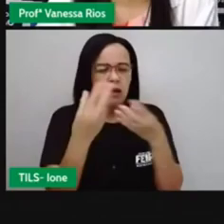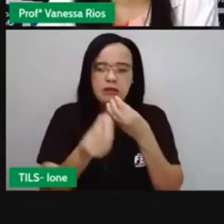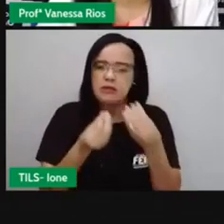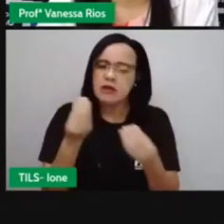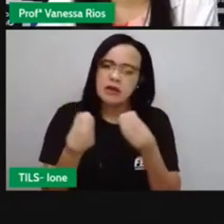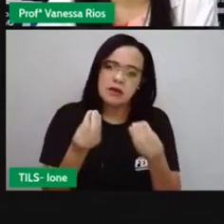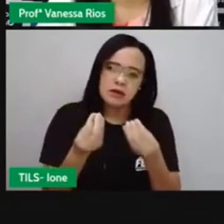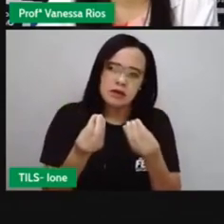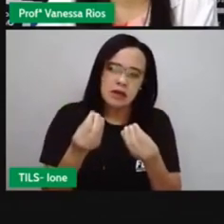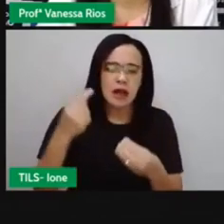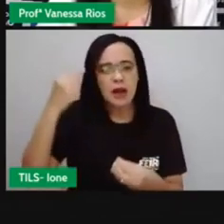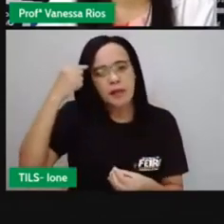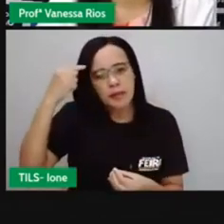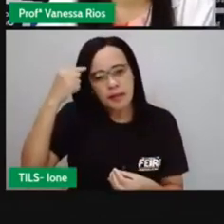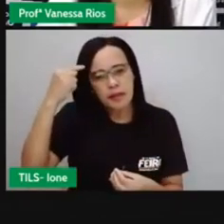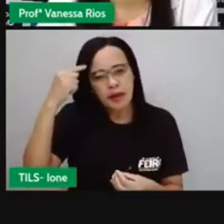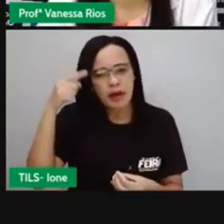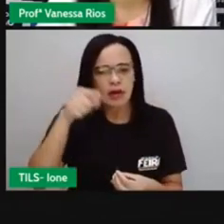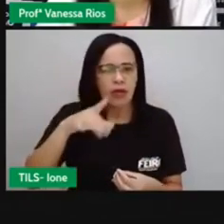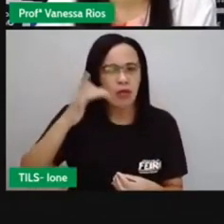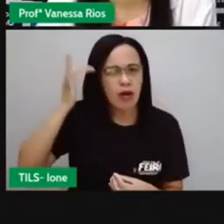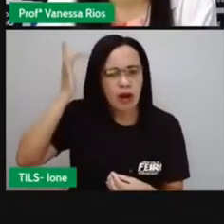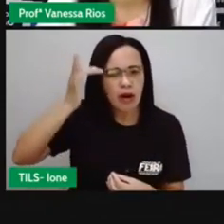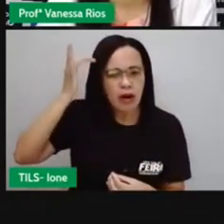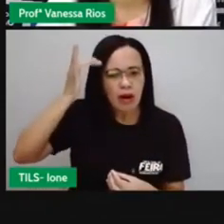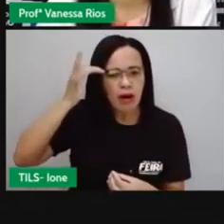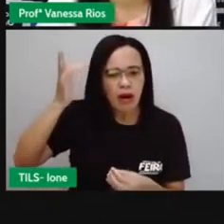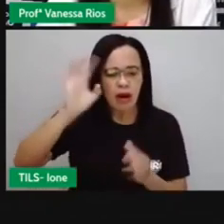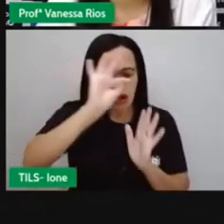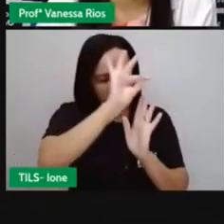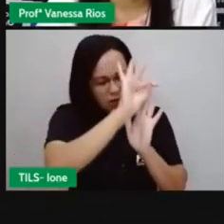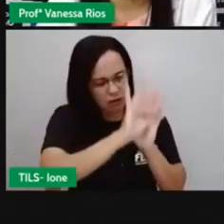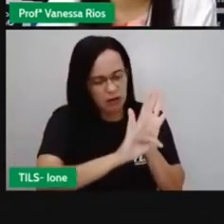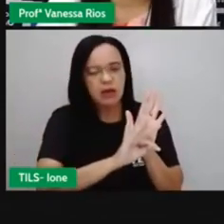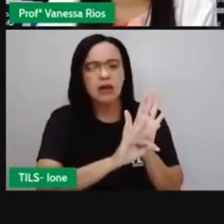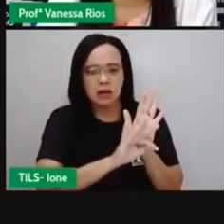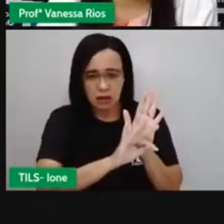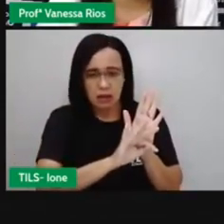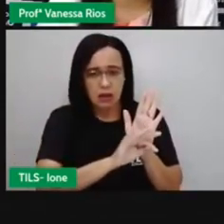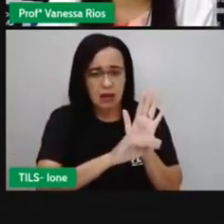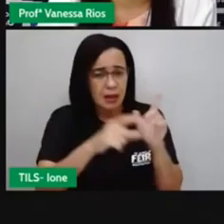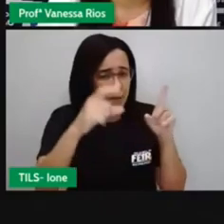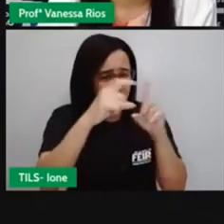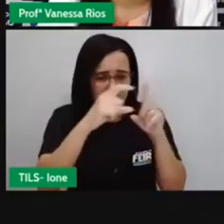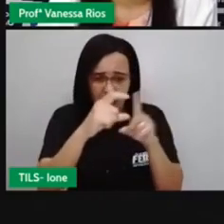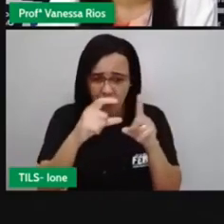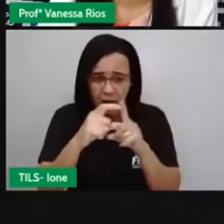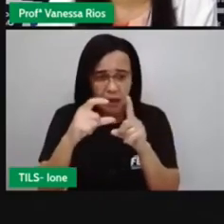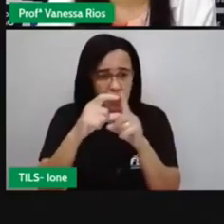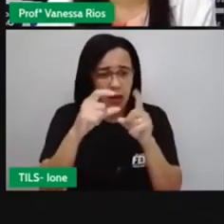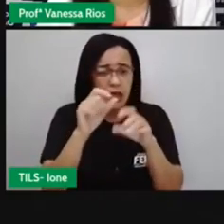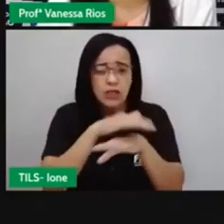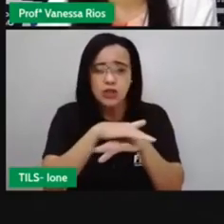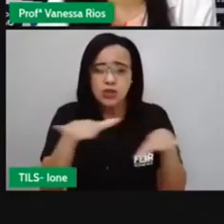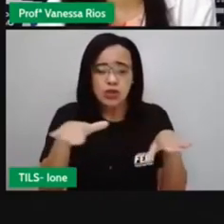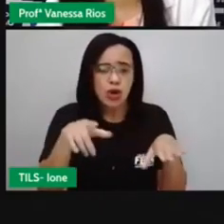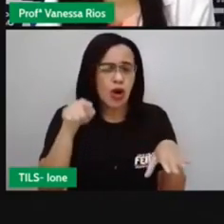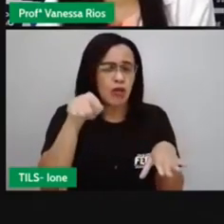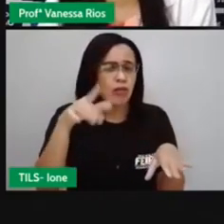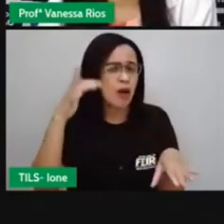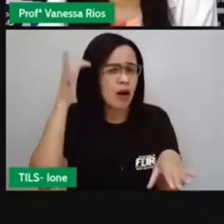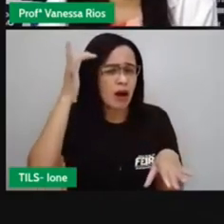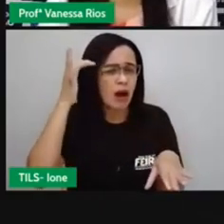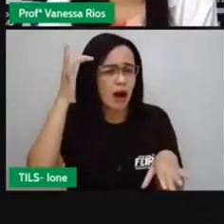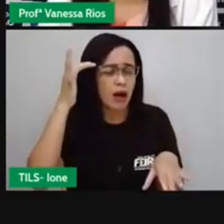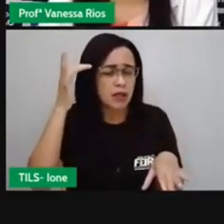pouquinho. Você acha que um texto precisa ser formado apenas por palavras? A gente já viu que